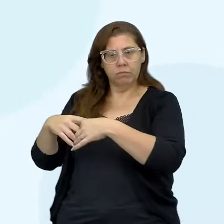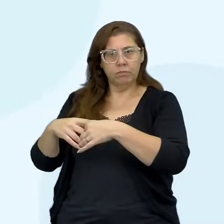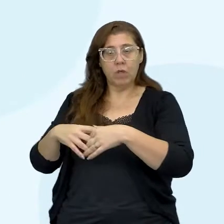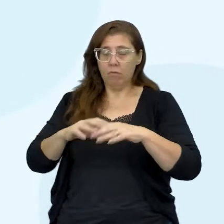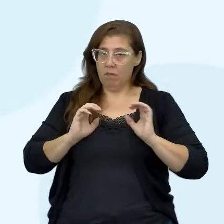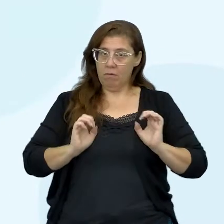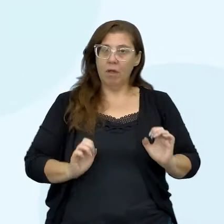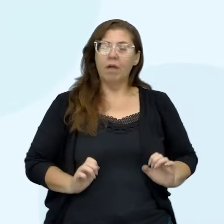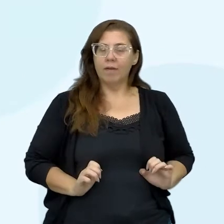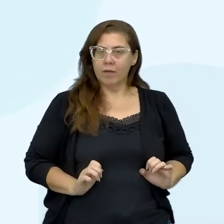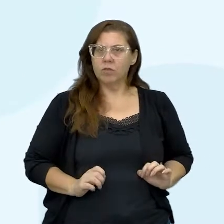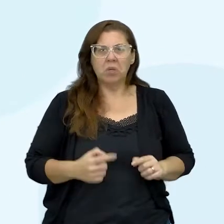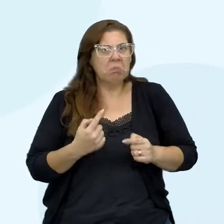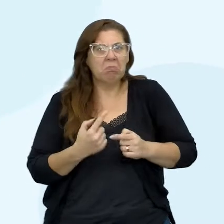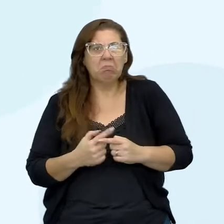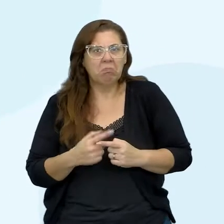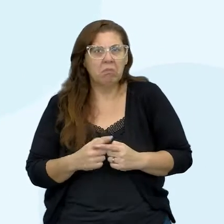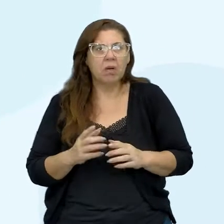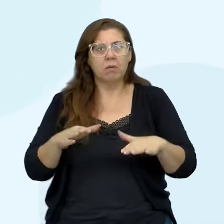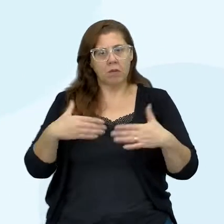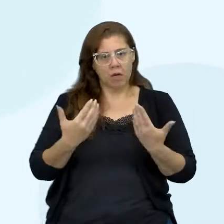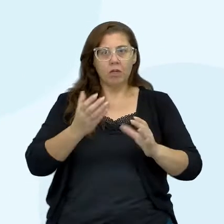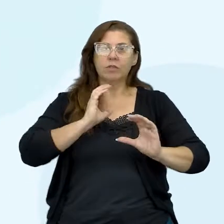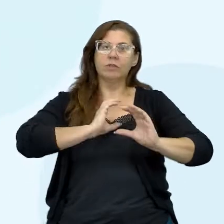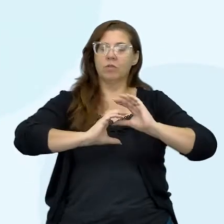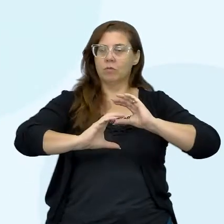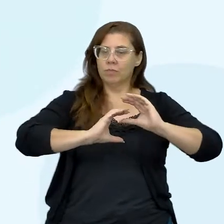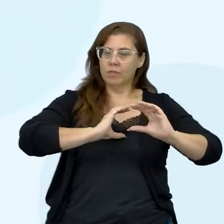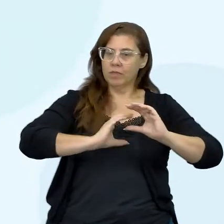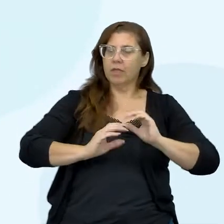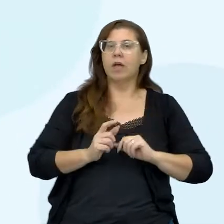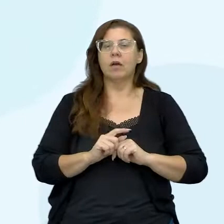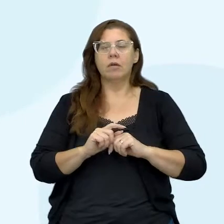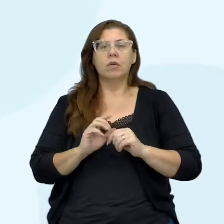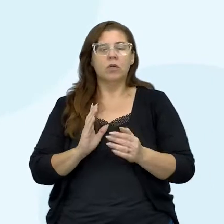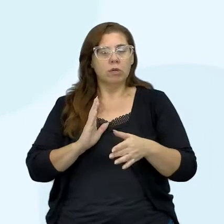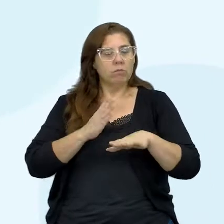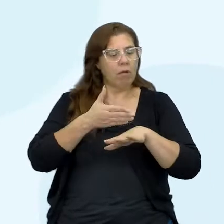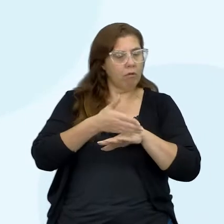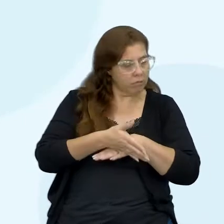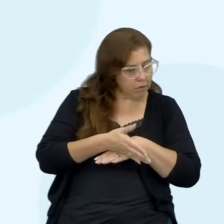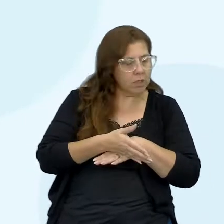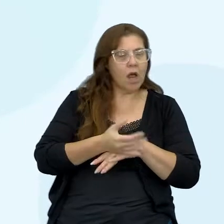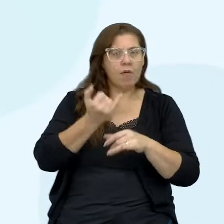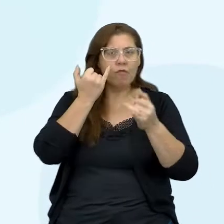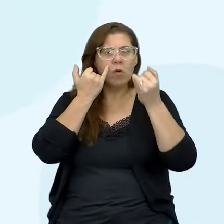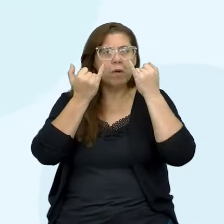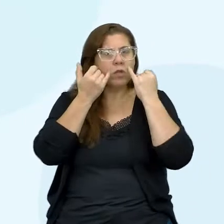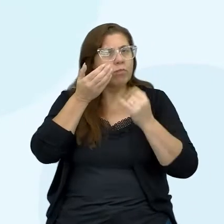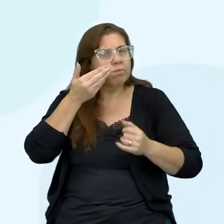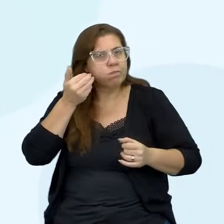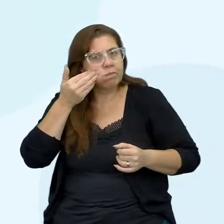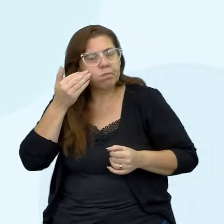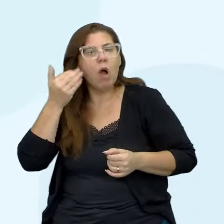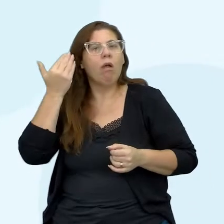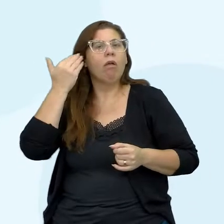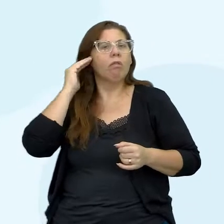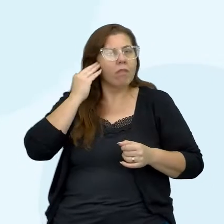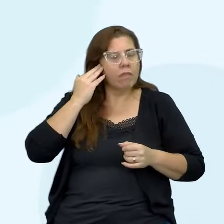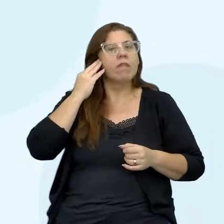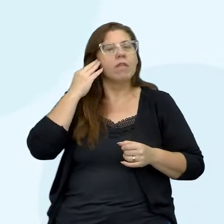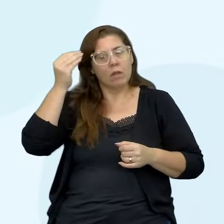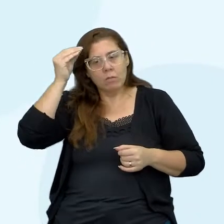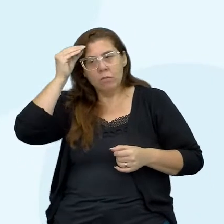ética. Para que, pessoal? Para a gente se comunicar, para a gente acessar e difundir informações, produzir